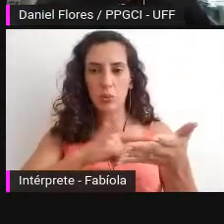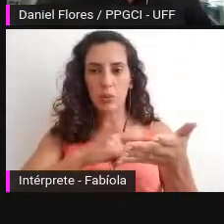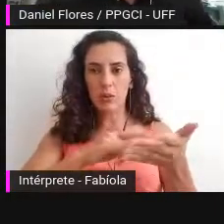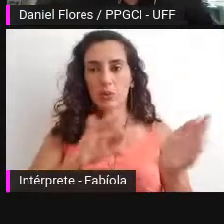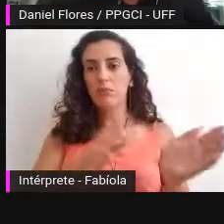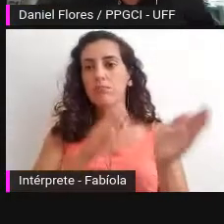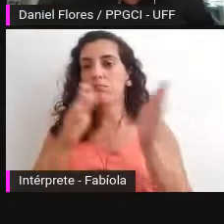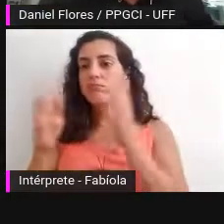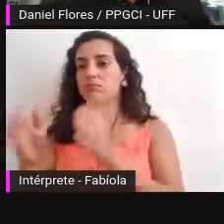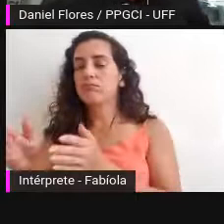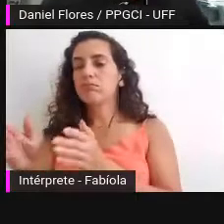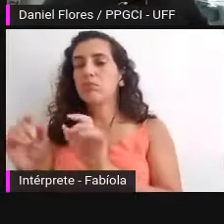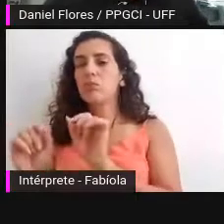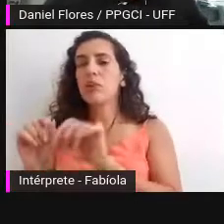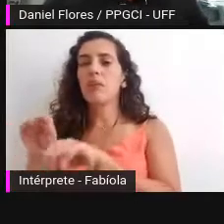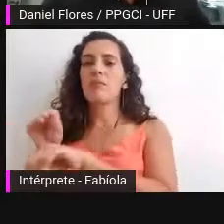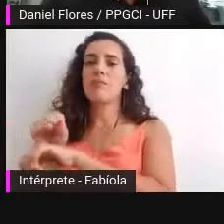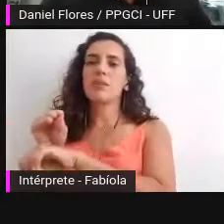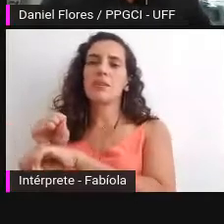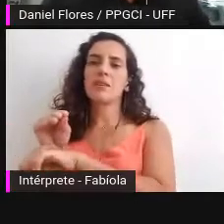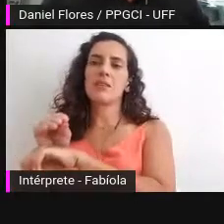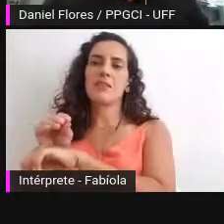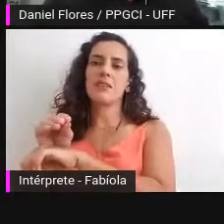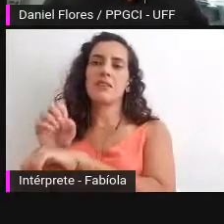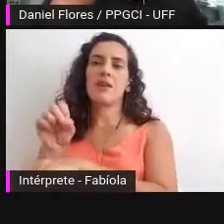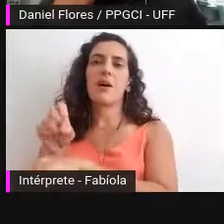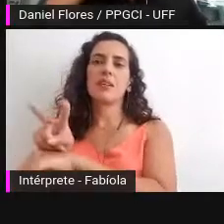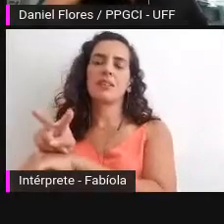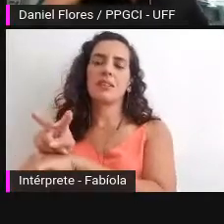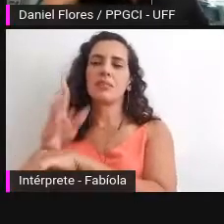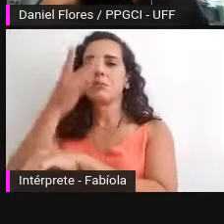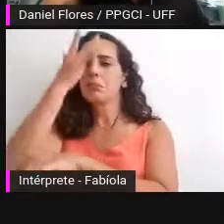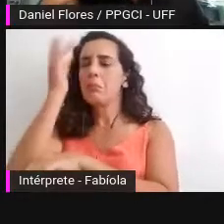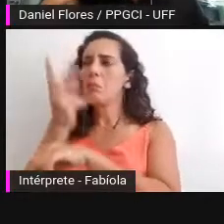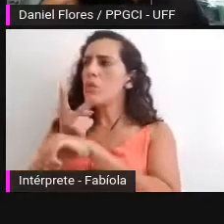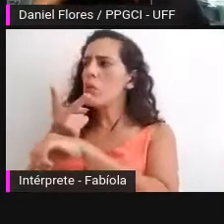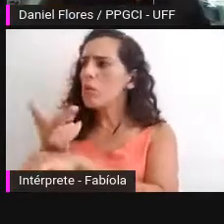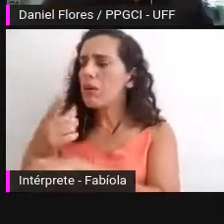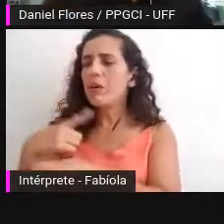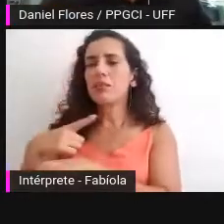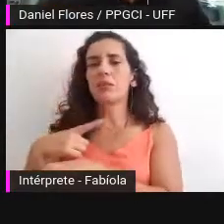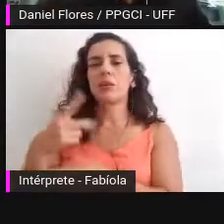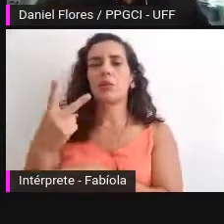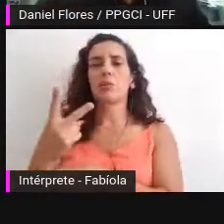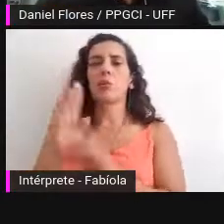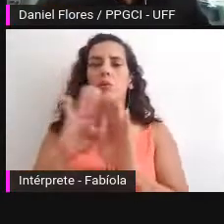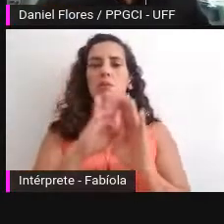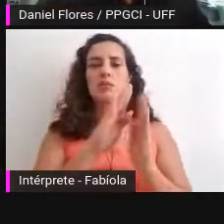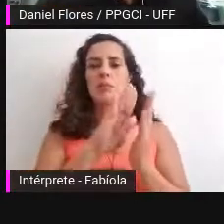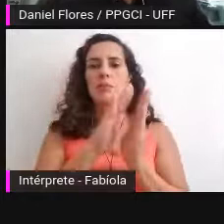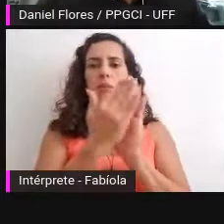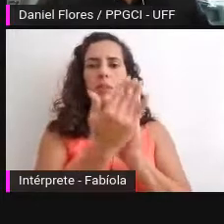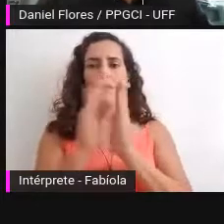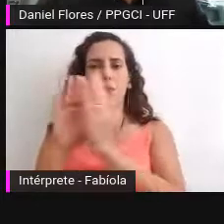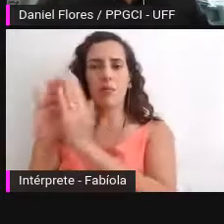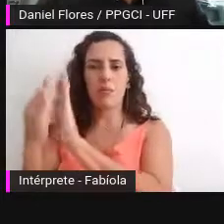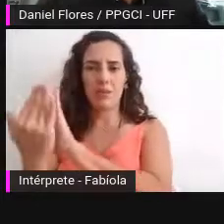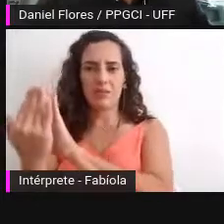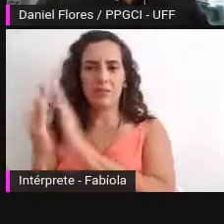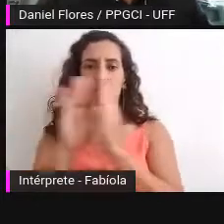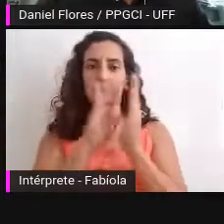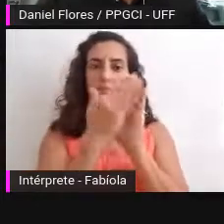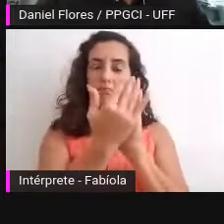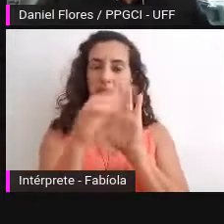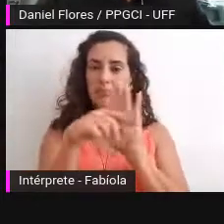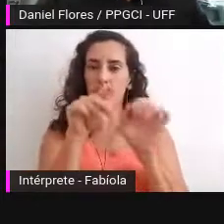preservação e acesso ambiente de preservação e acesso que tem duas plataformas plataforma de preservação estou